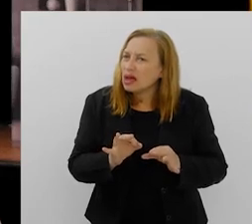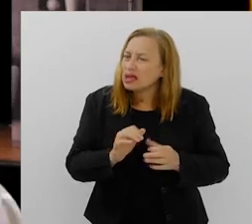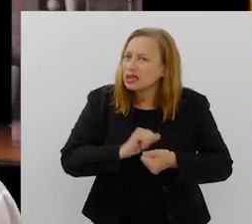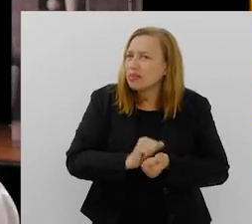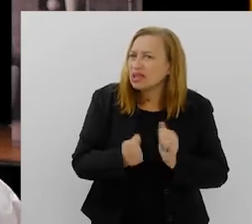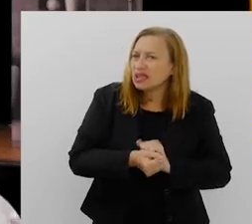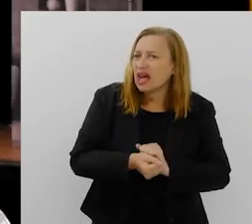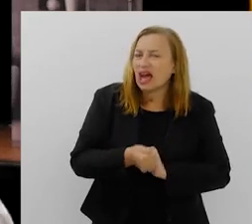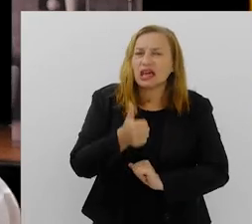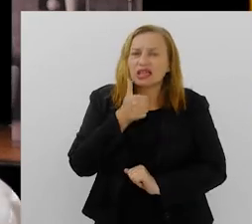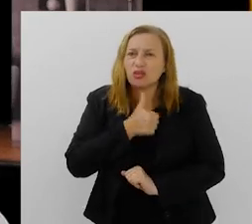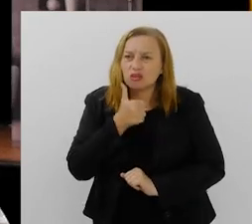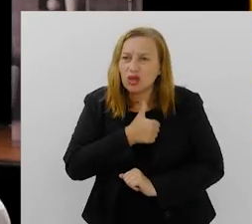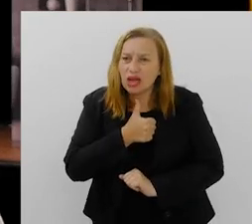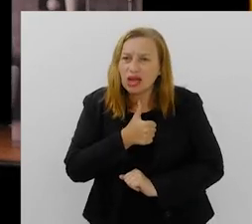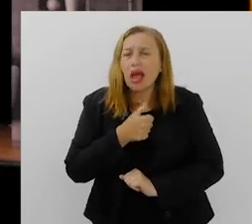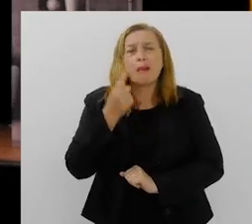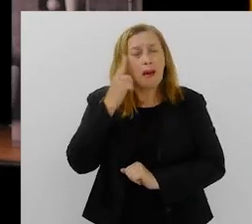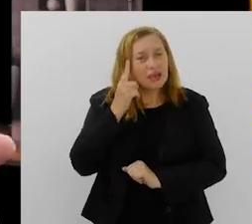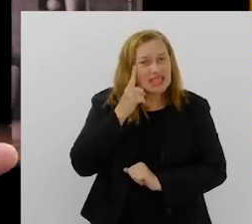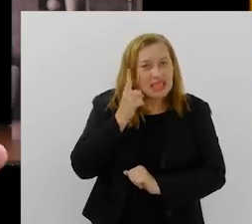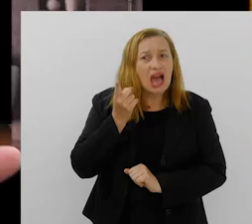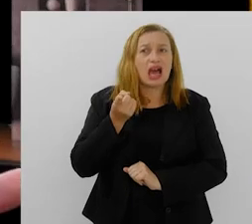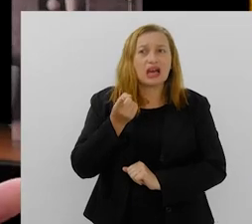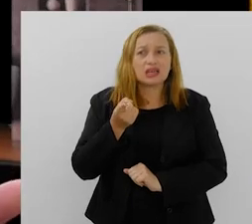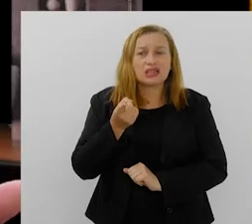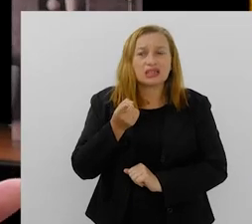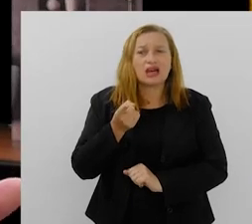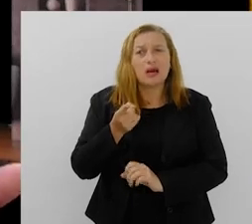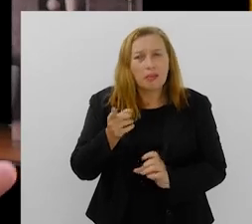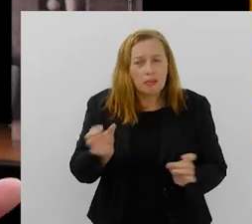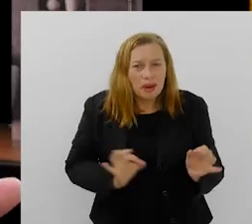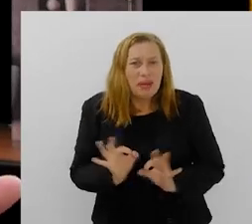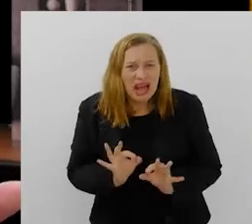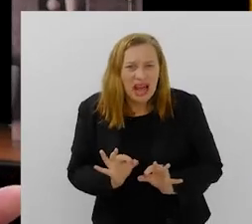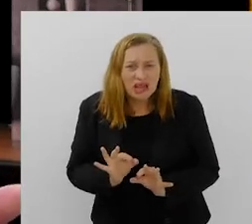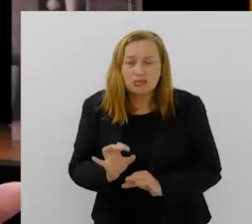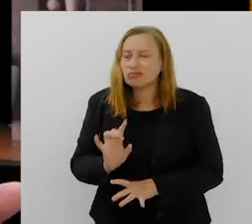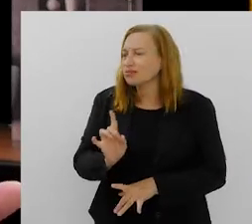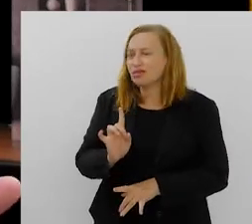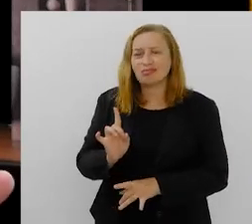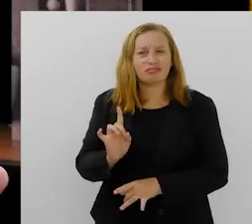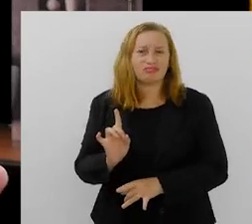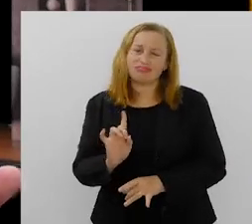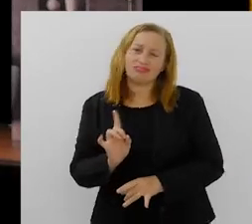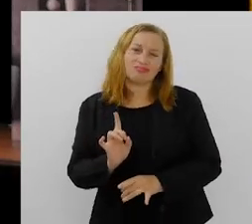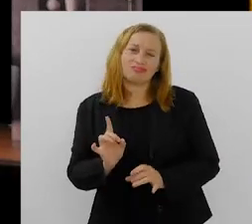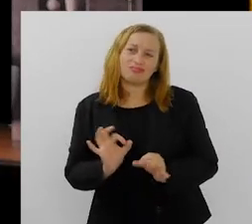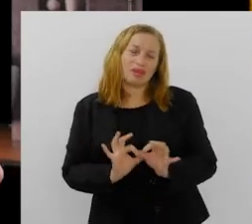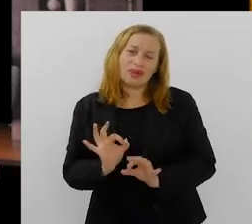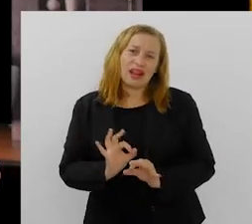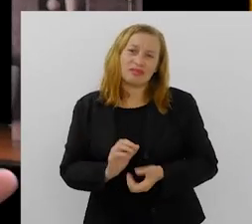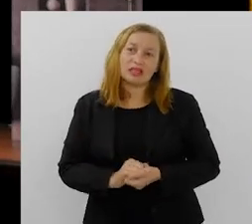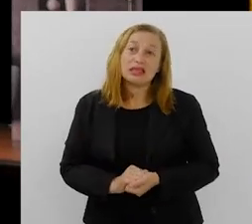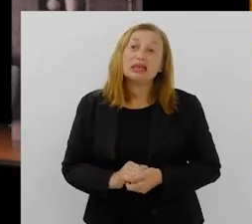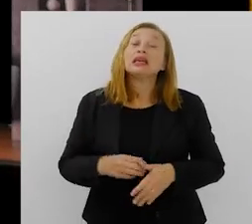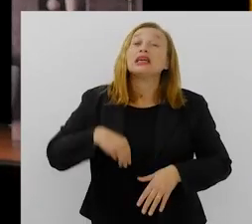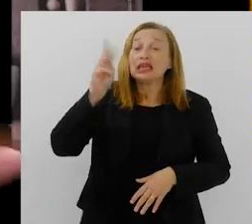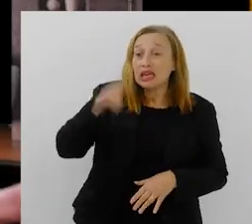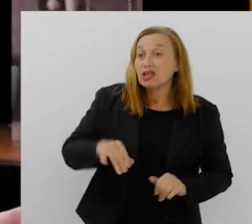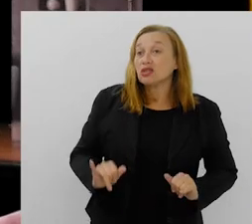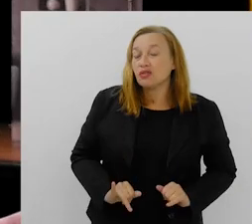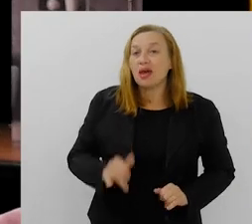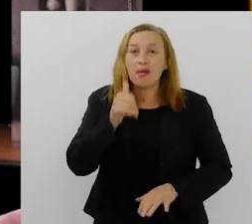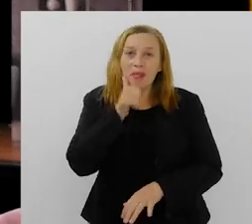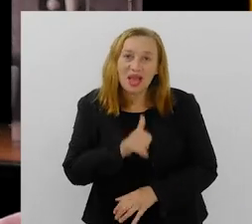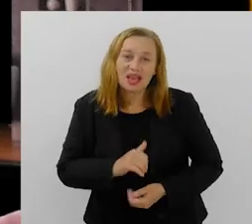E aí, é para a gente pensar assim, será que está preparado? Não está. A gente sabe a resposta. Como não está, quem vai sofrer